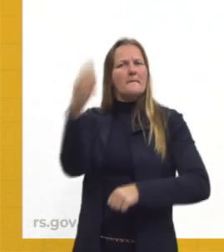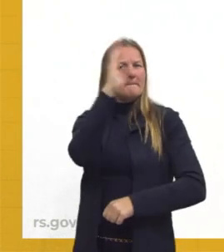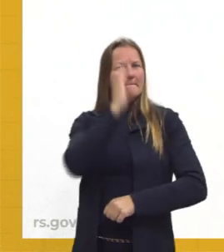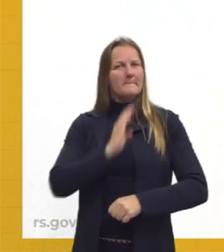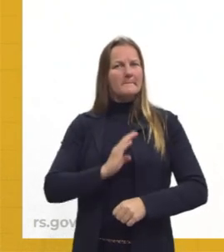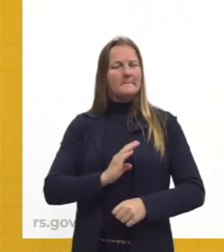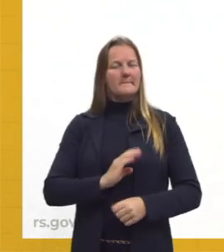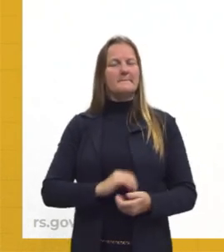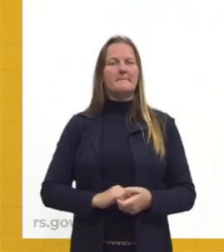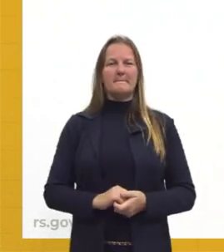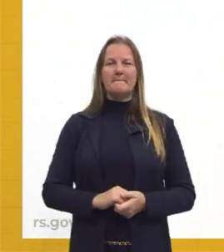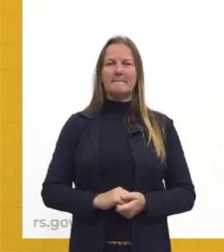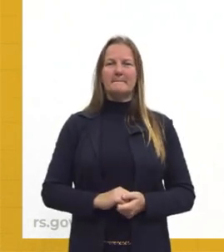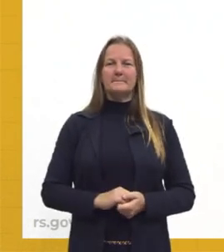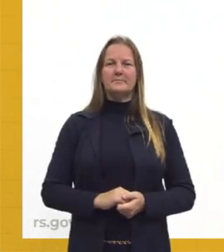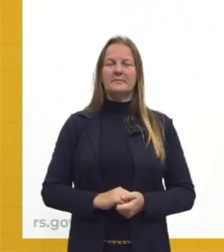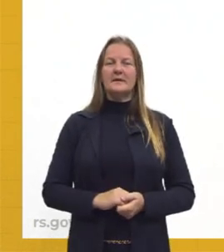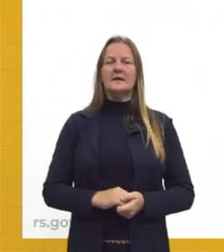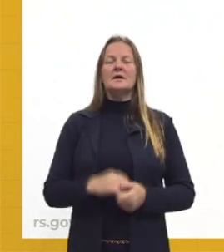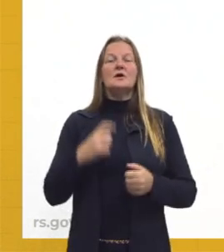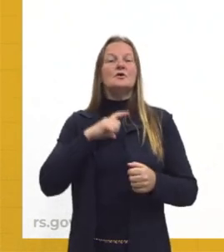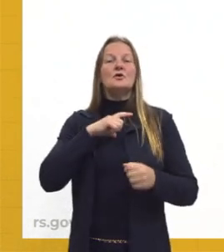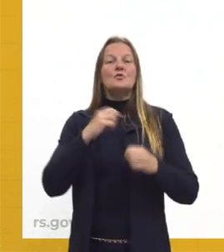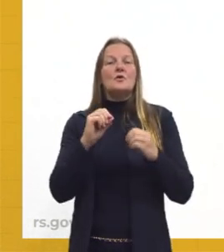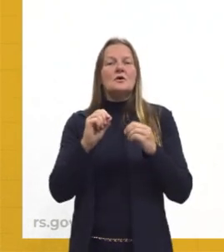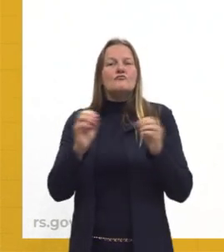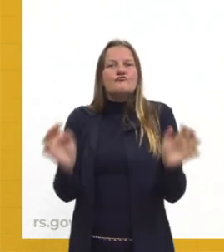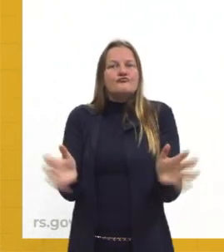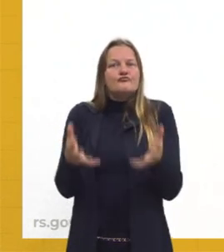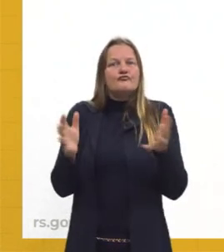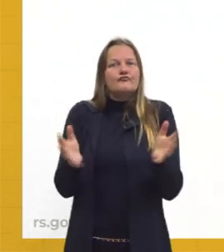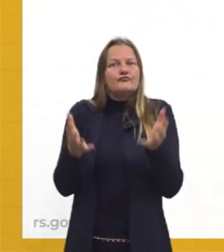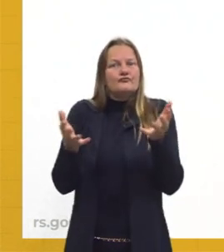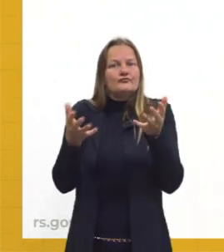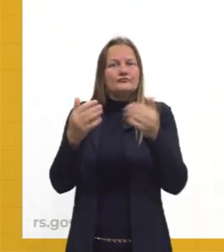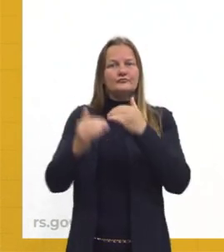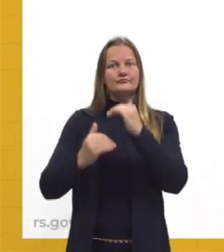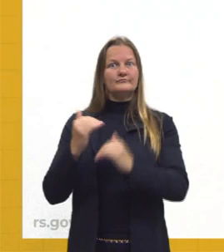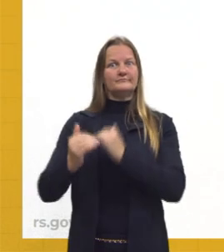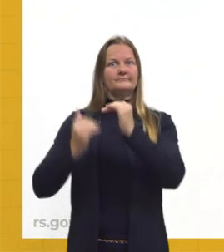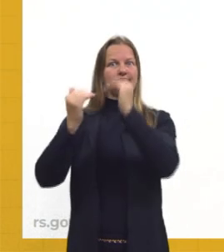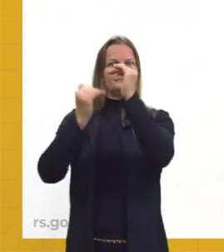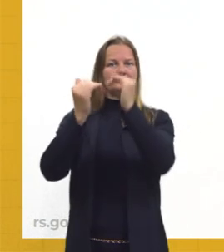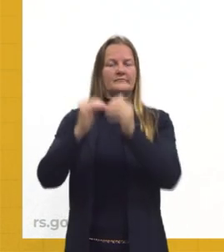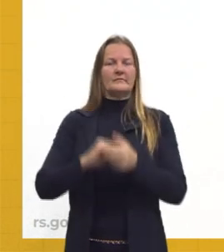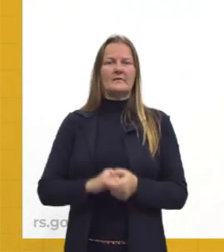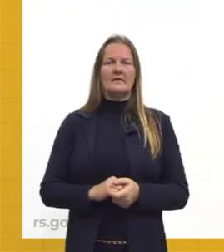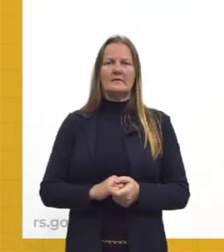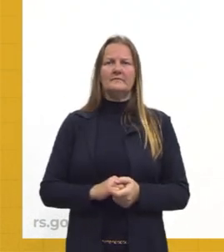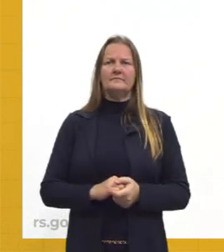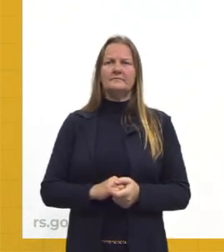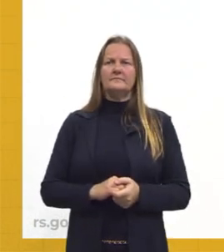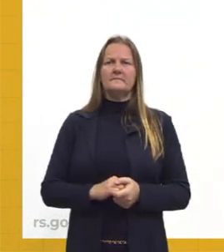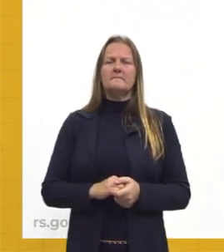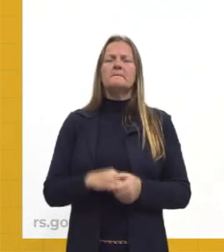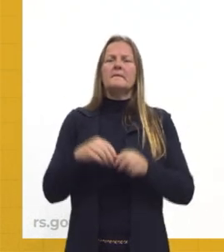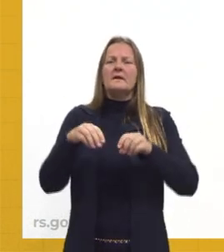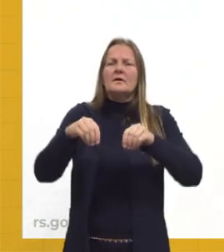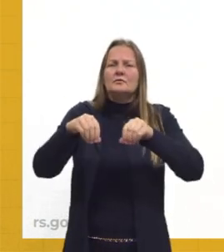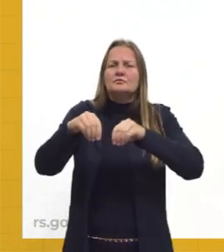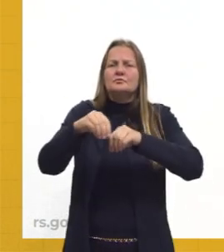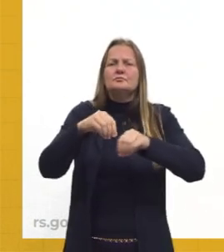né, dentro dessa parte, que o grande motor, a gente viu, né, que os, são essas questões agrárias,